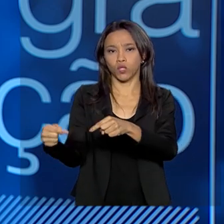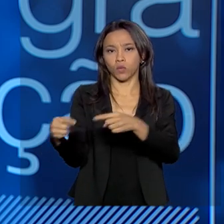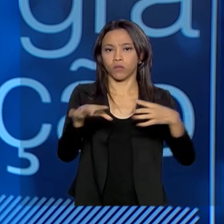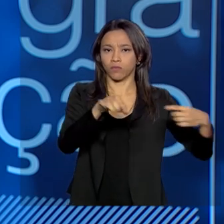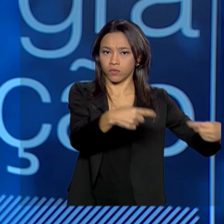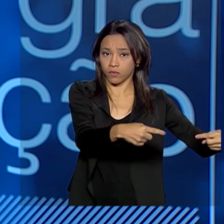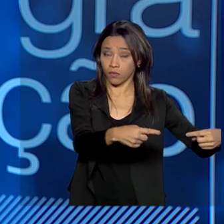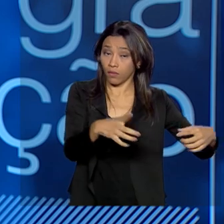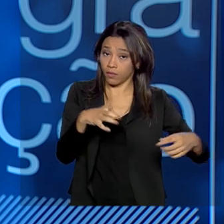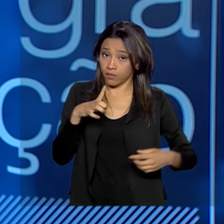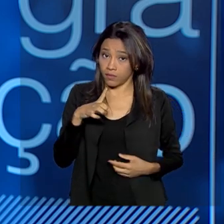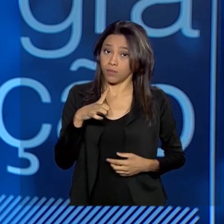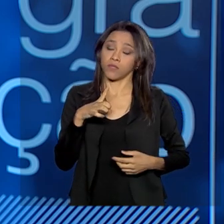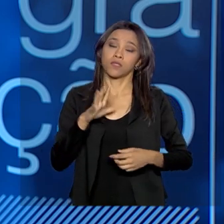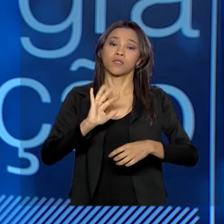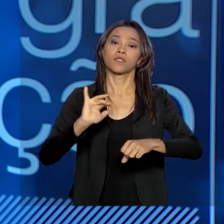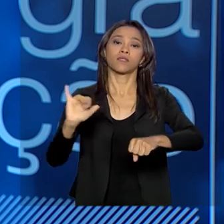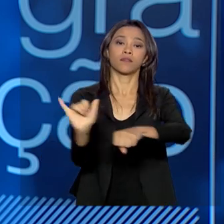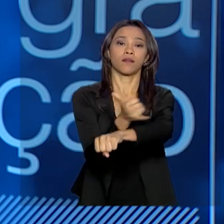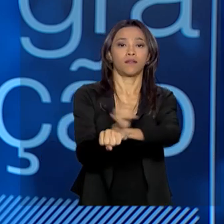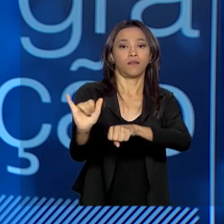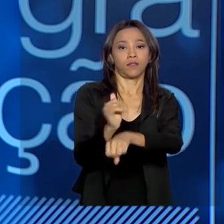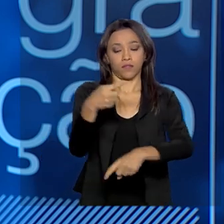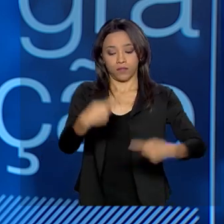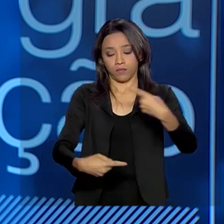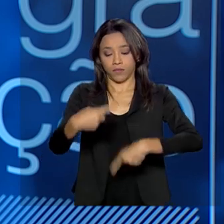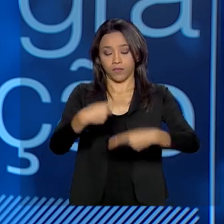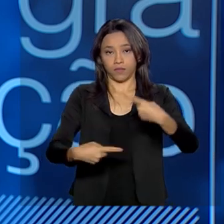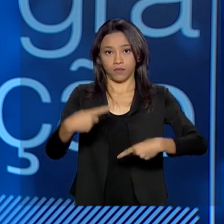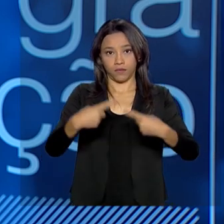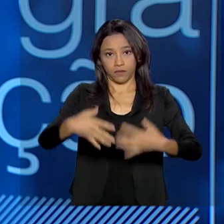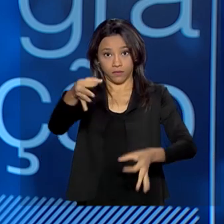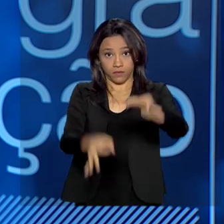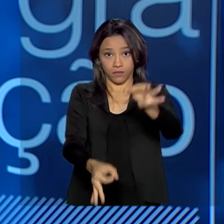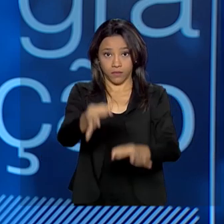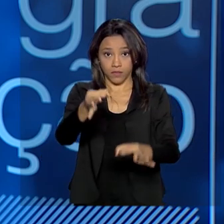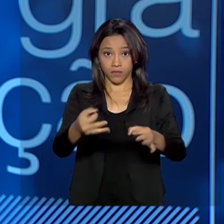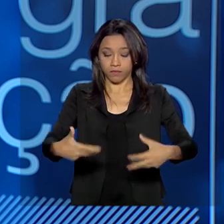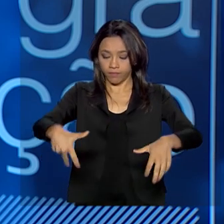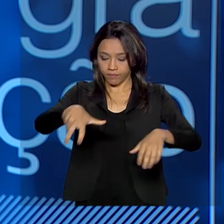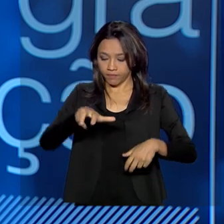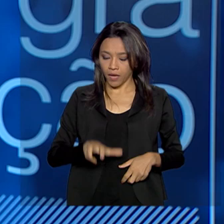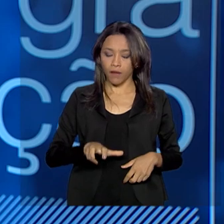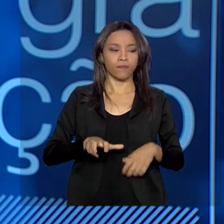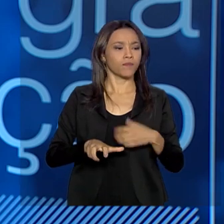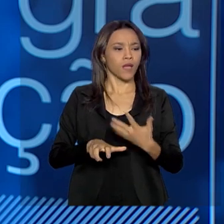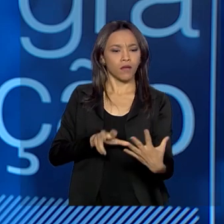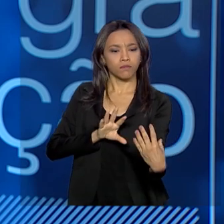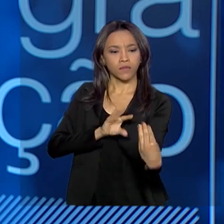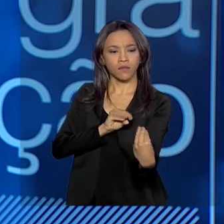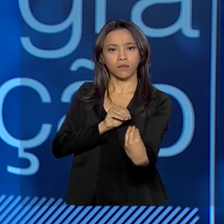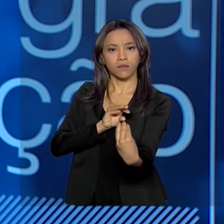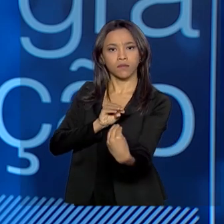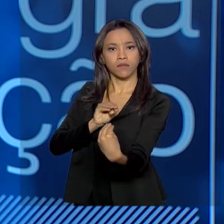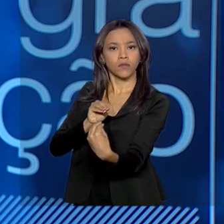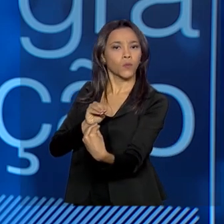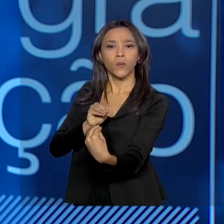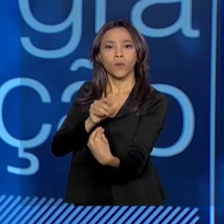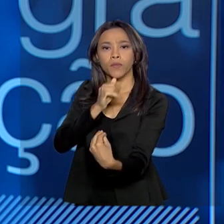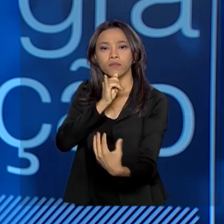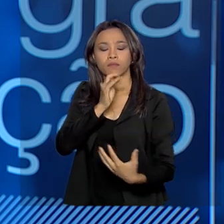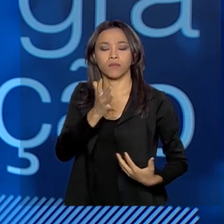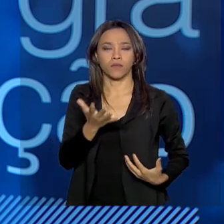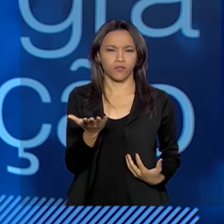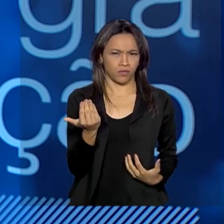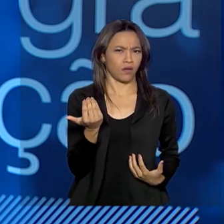Nós temos a estratégia de Políticas de Justiça, aonde nós sentamos e conversamos. Por exemplo,